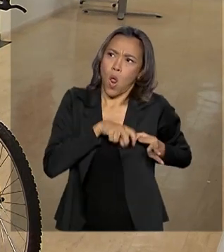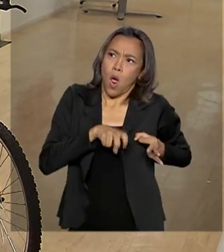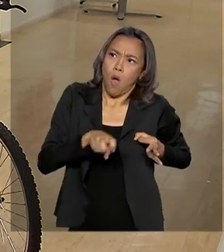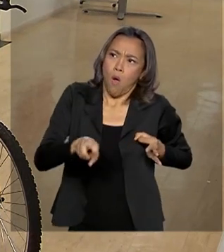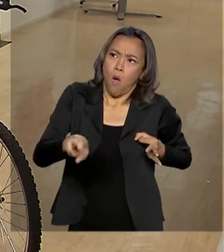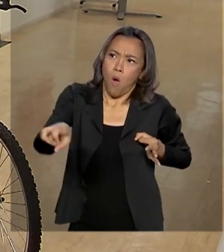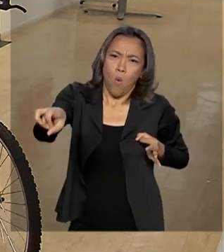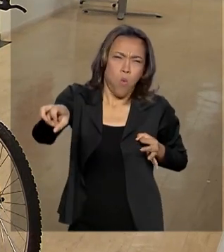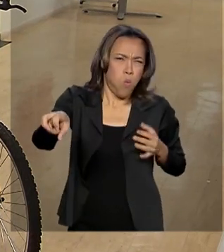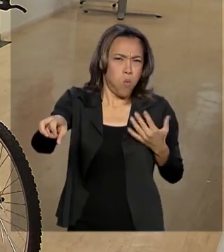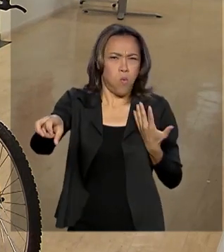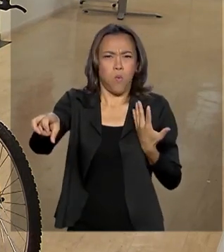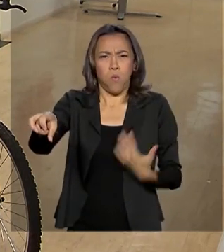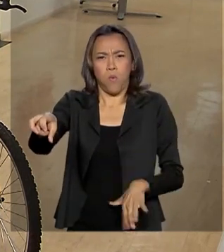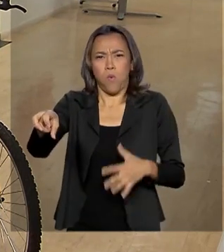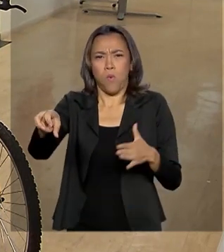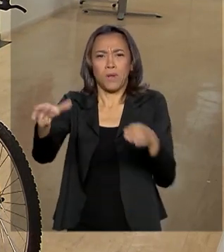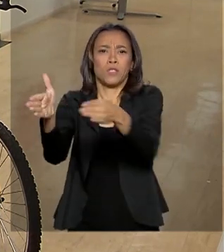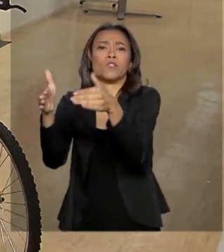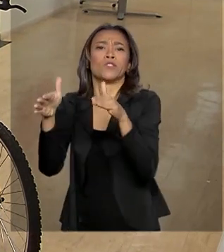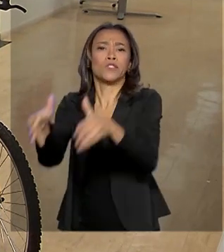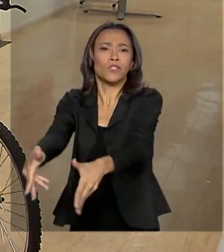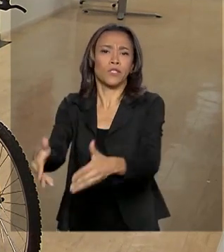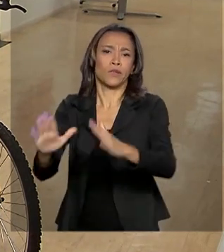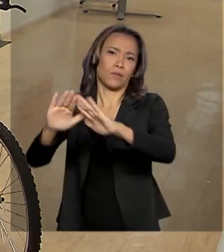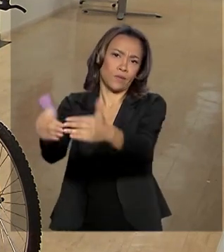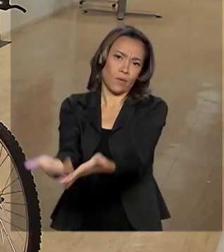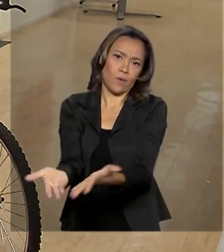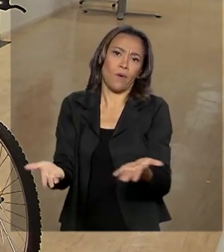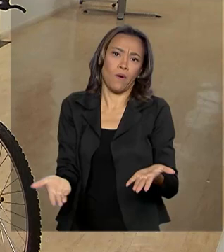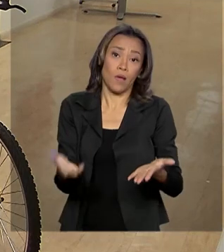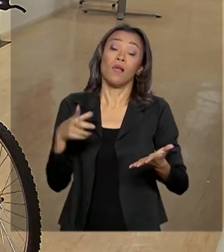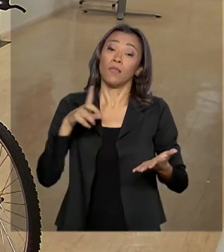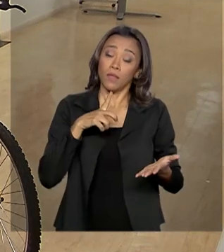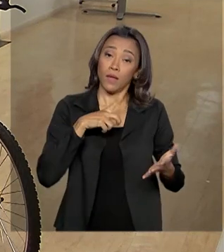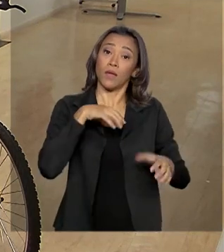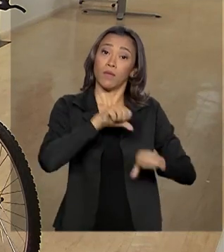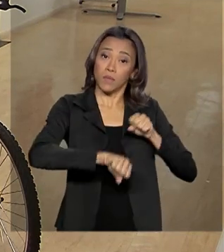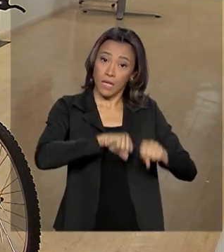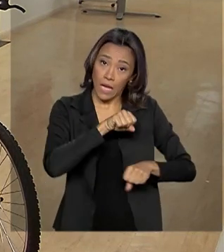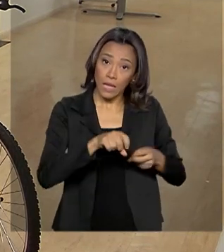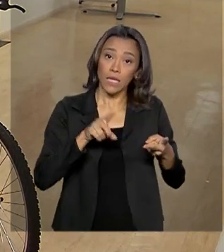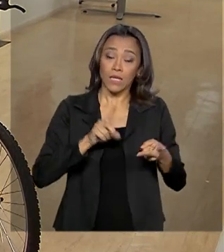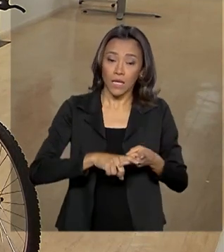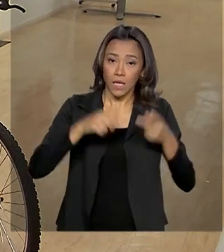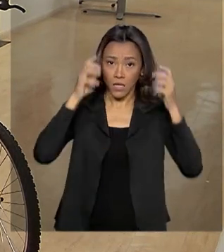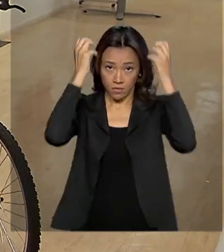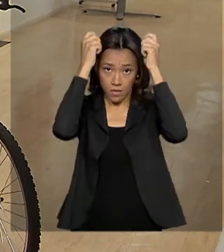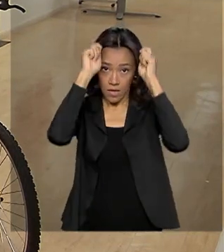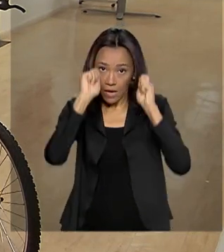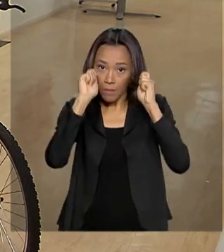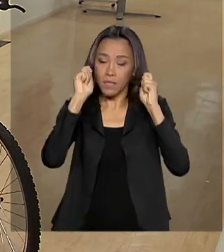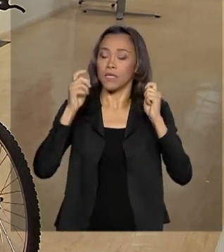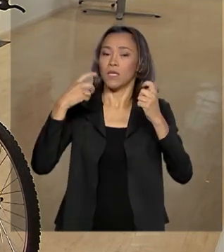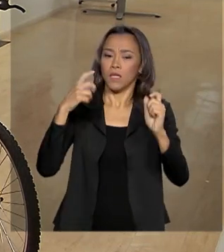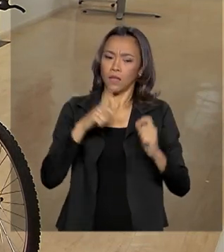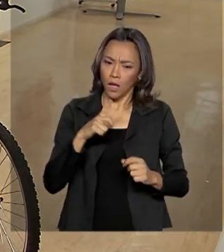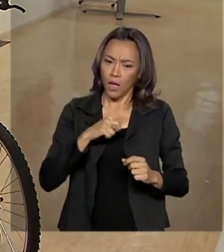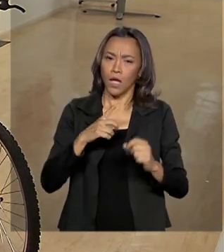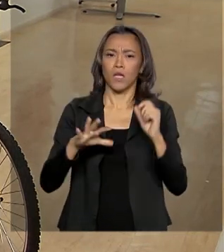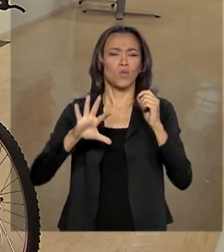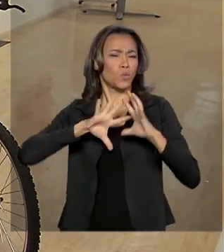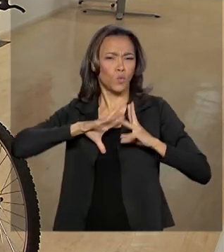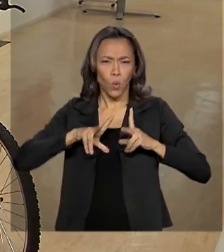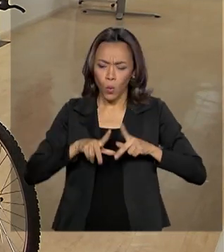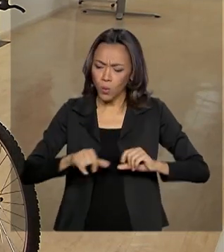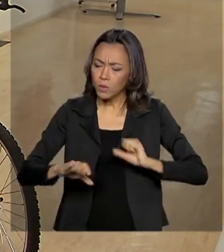para chegar até a escola. Além da bike, o estudante vai receber todos os equipamentos de segurança previstos no Código